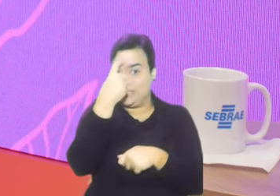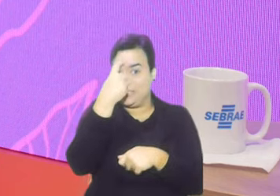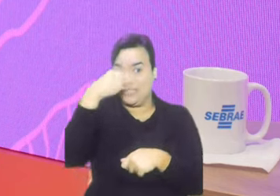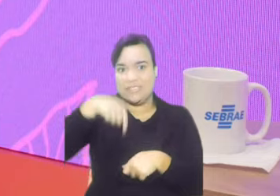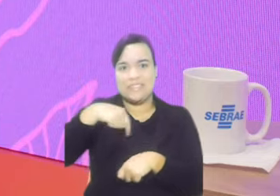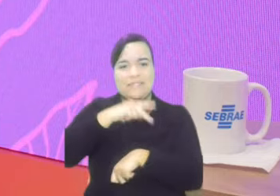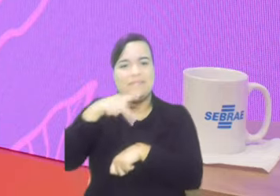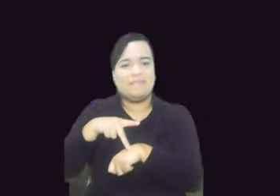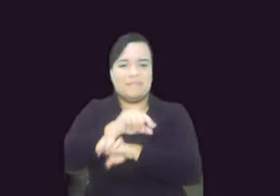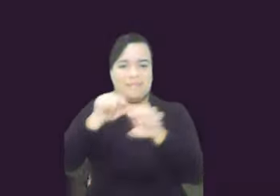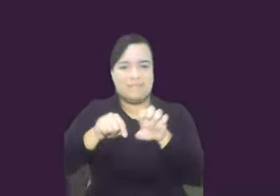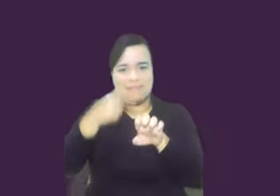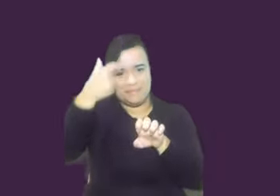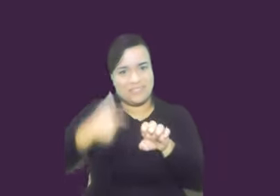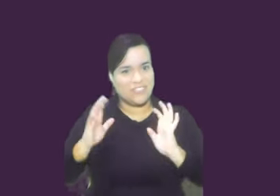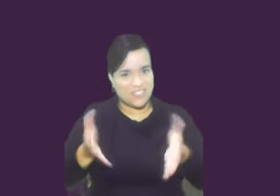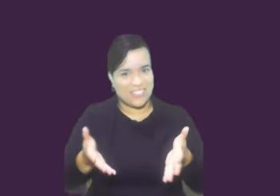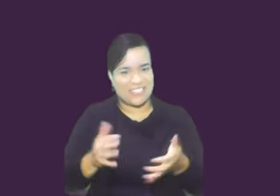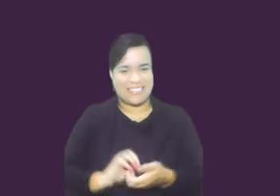empreendendo.